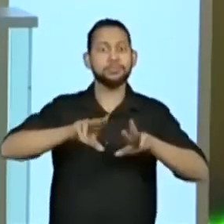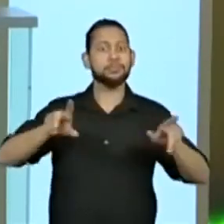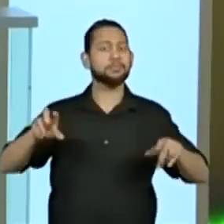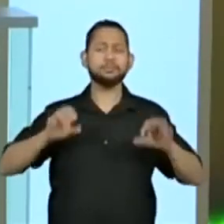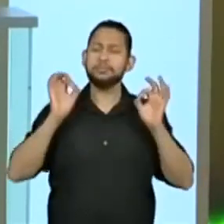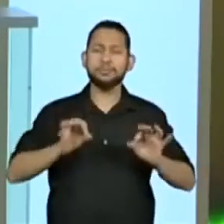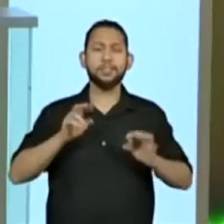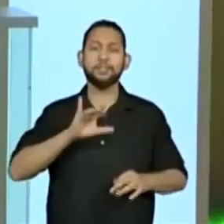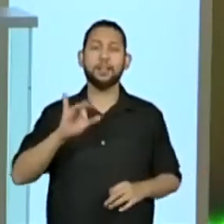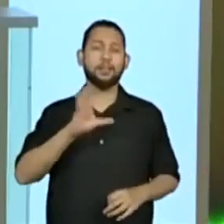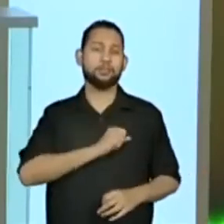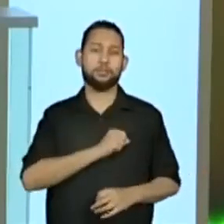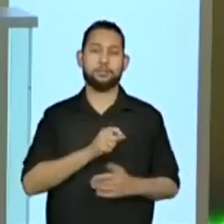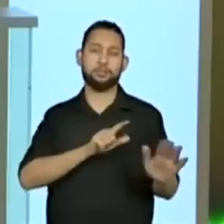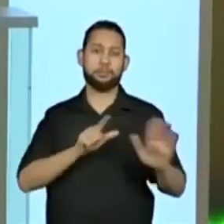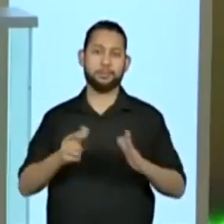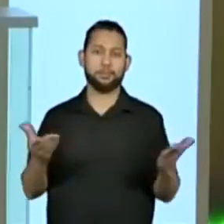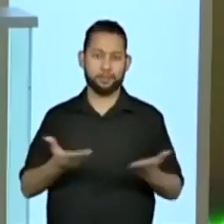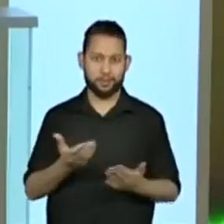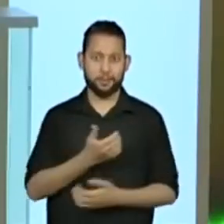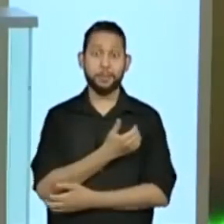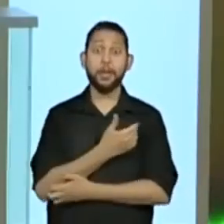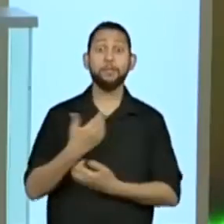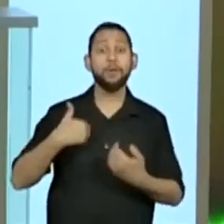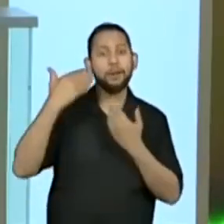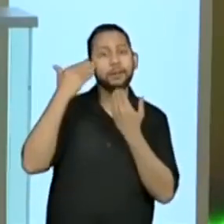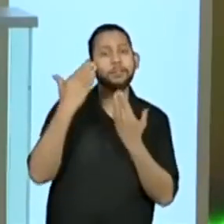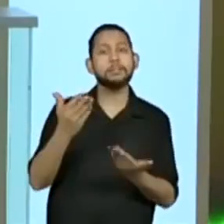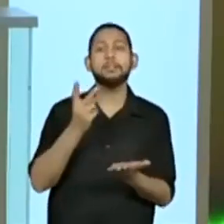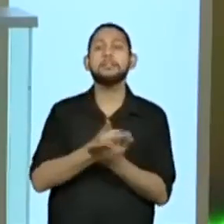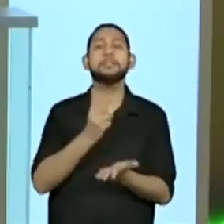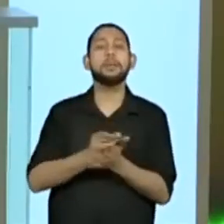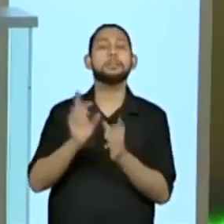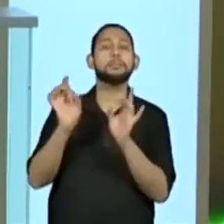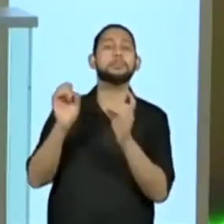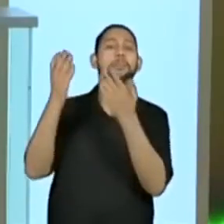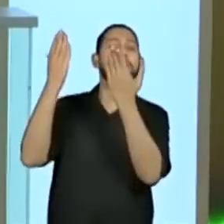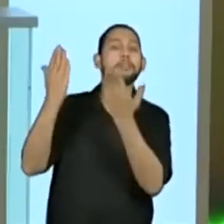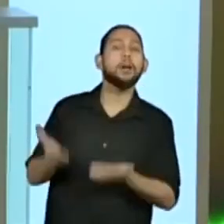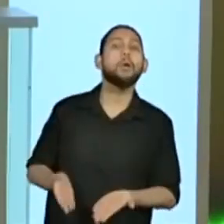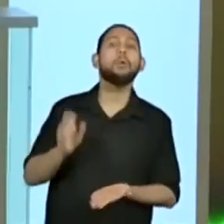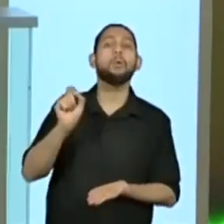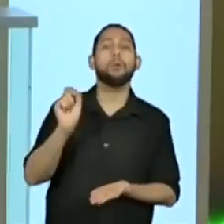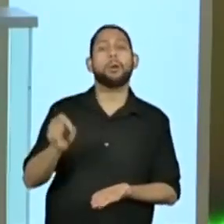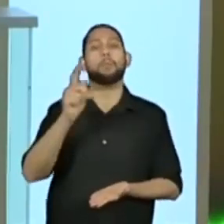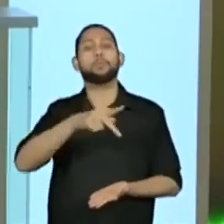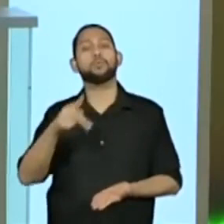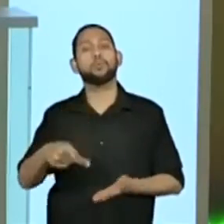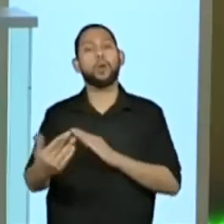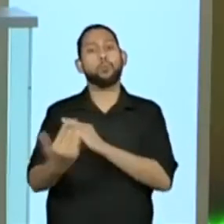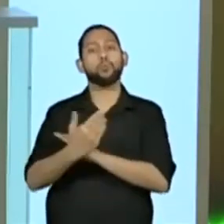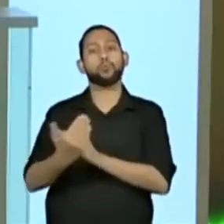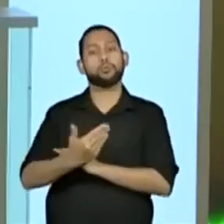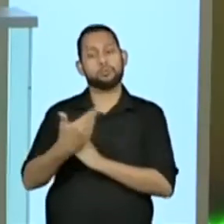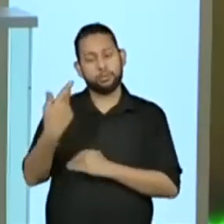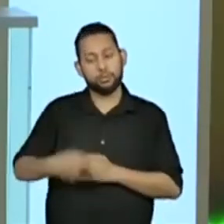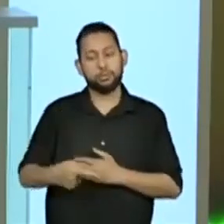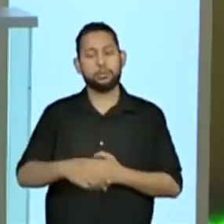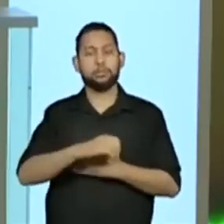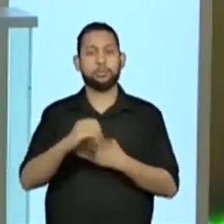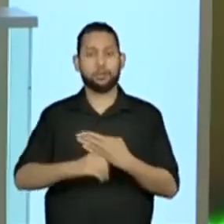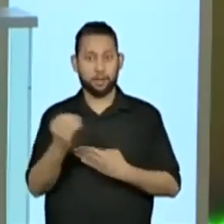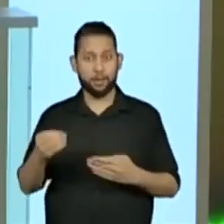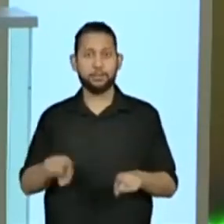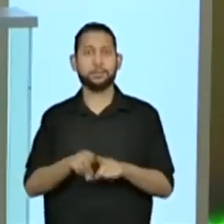adorar essa semana. Além disso, nosso agradecimento sempre especial a professores e professoras que nos acompanham e a todos os